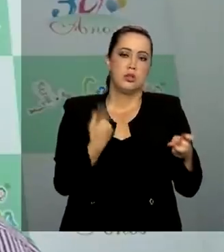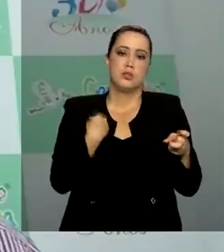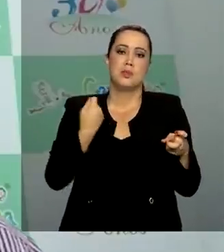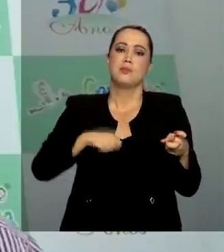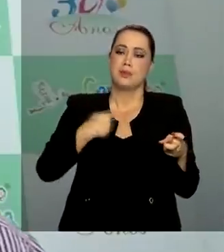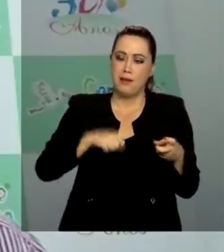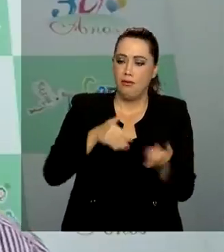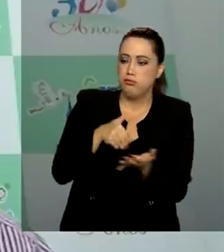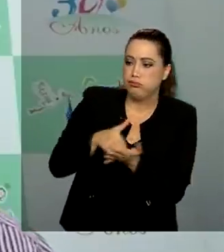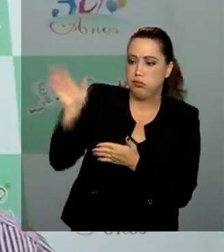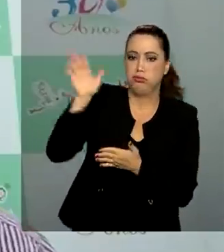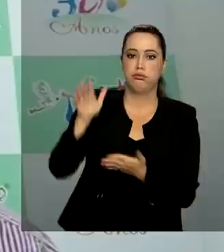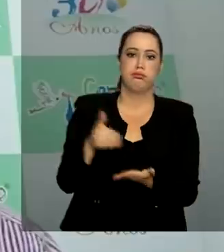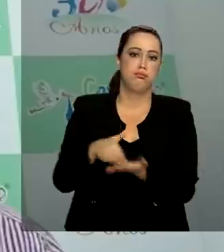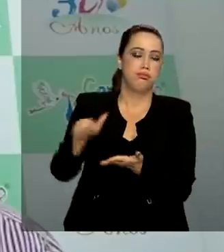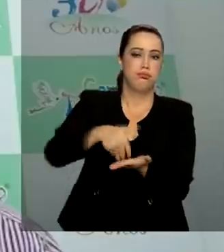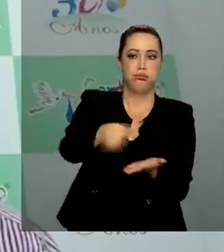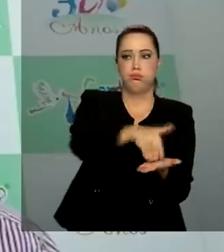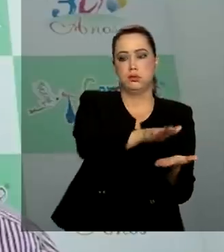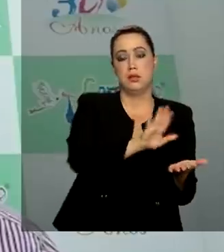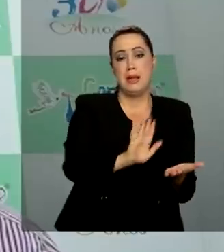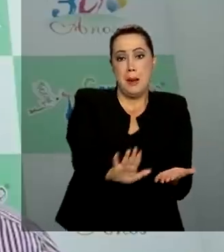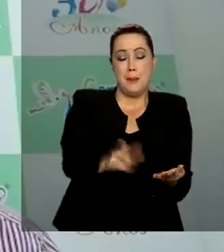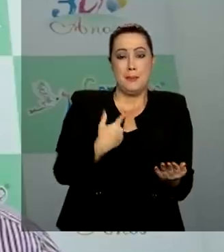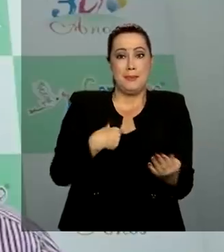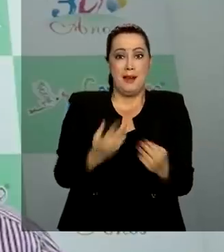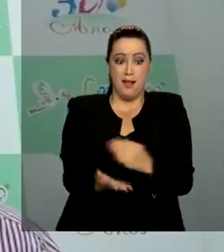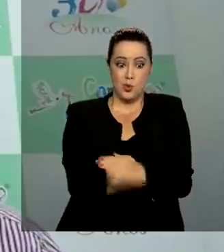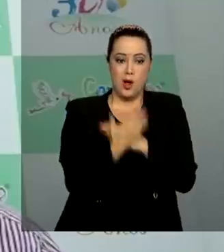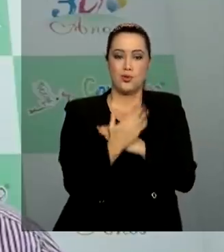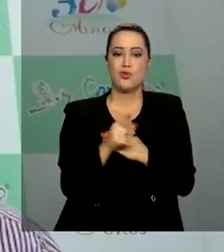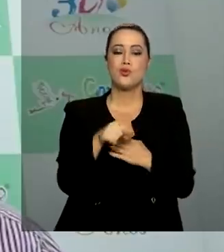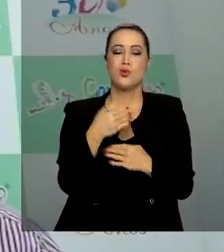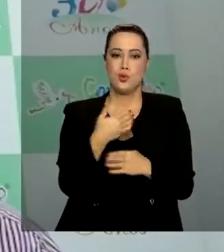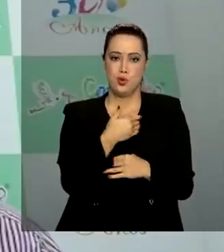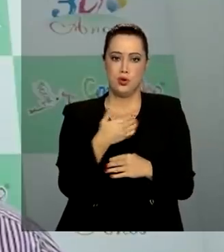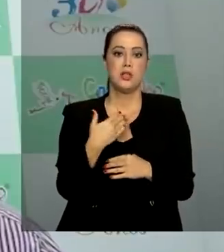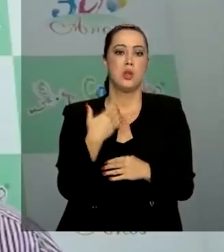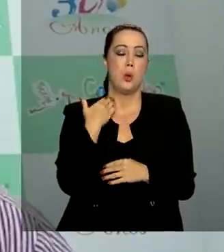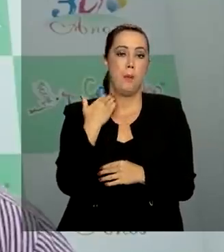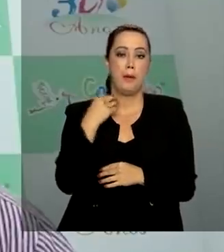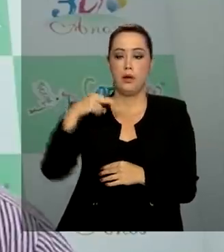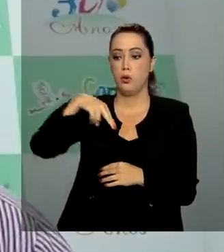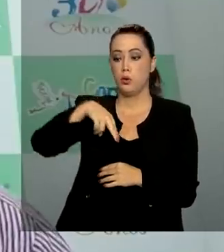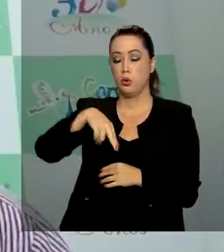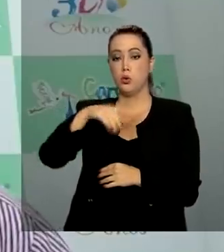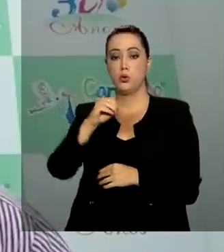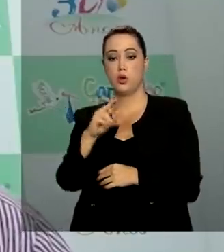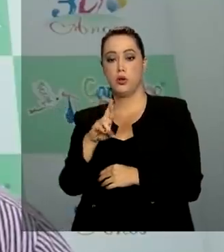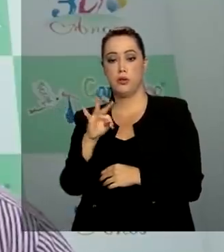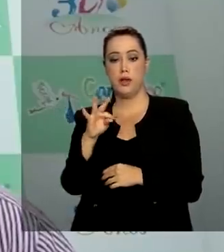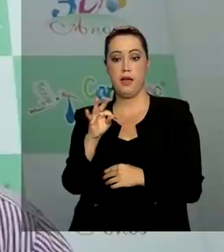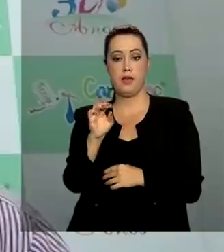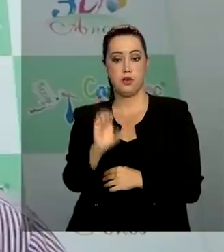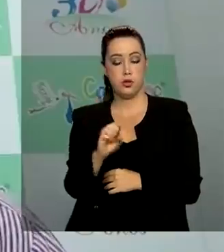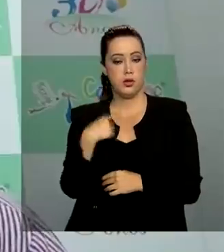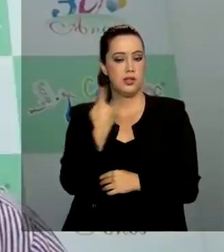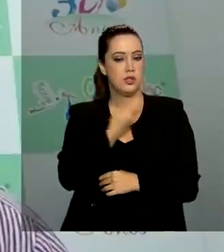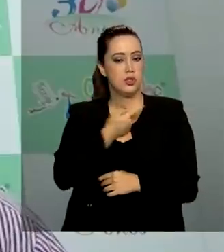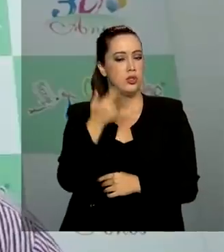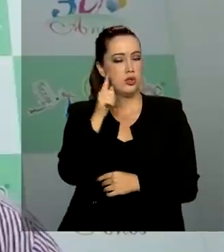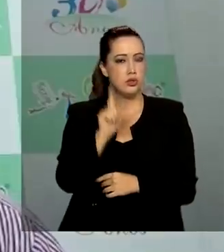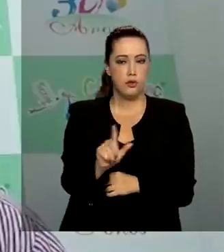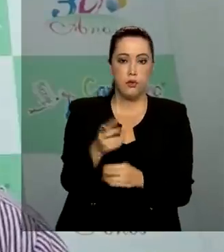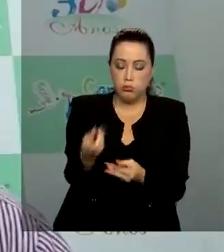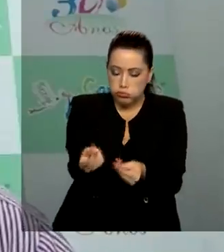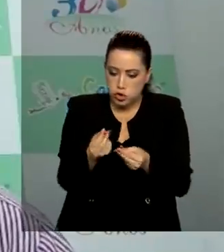a demissão de alguns colaboradores. Mas graças ao crédito emergencial do Banco do Nordeste, nós acabamos por pegar